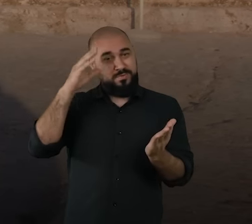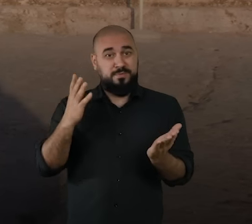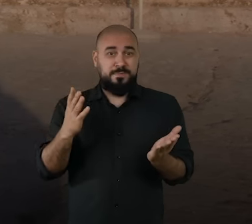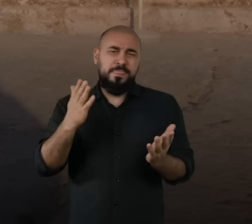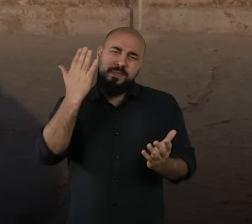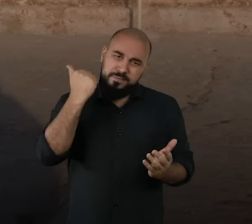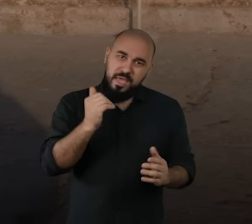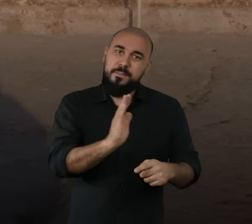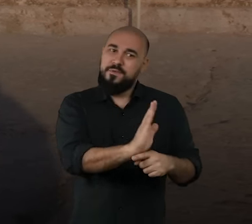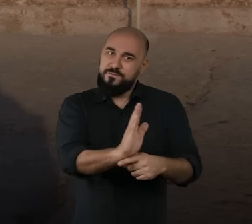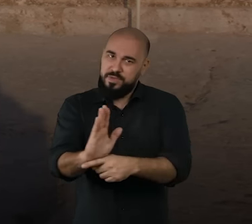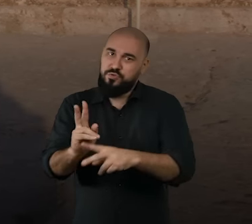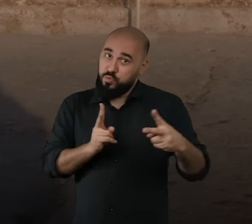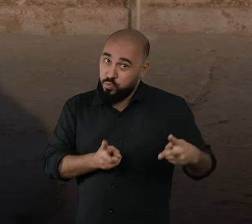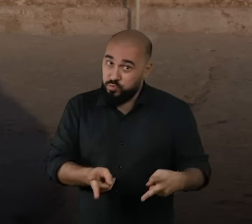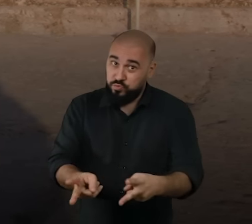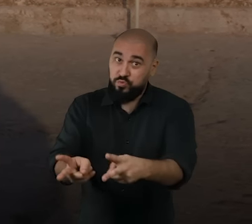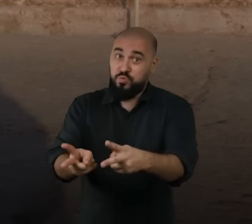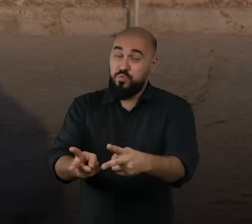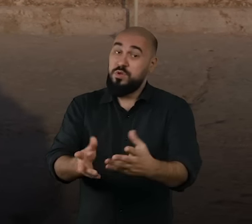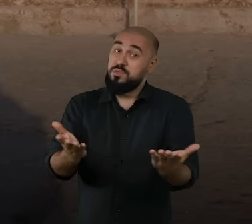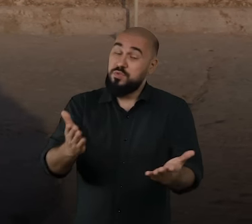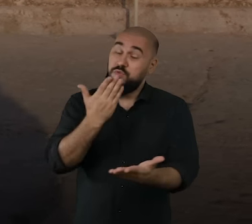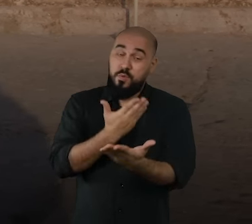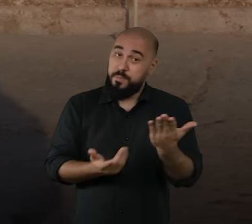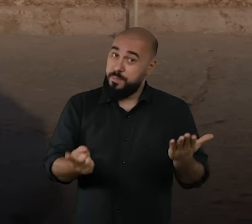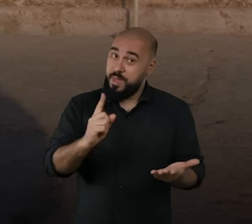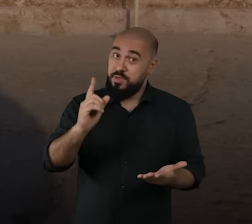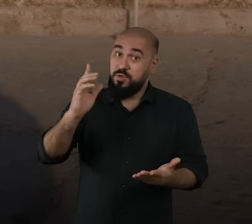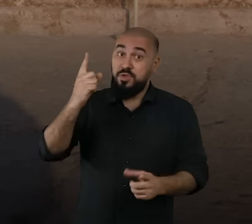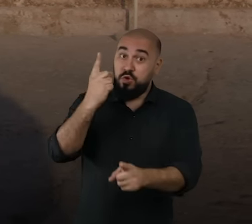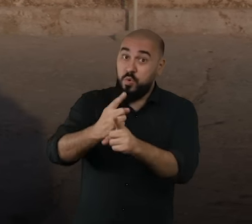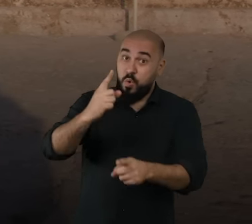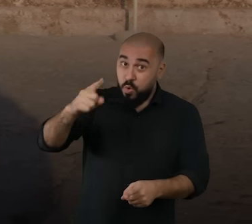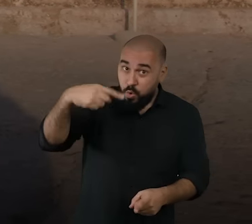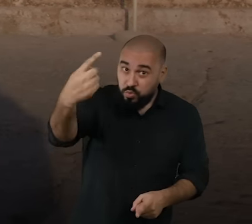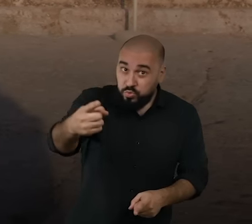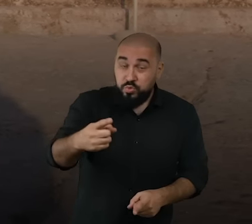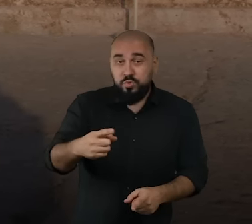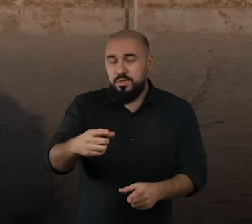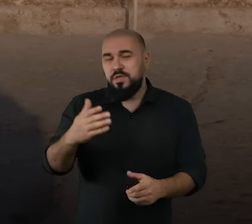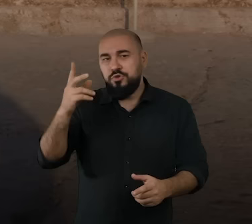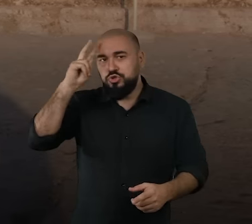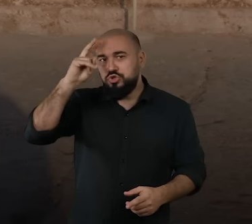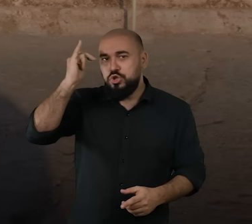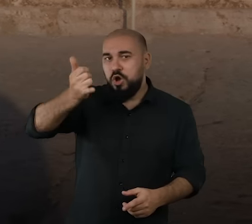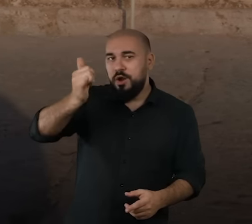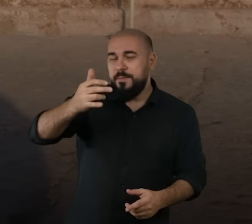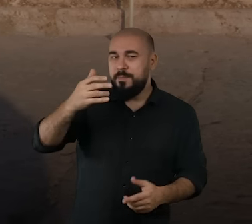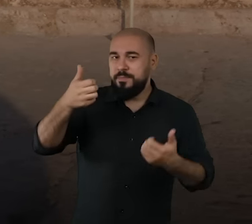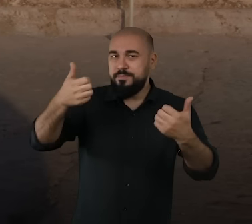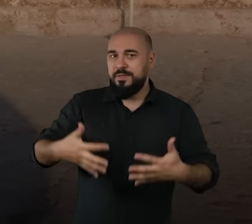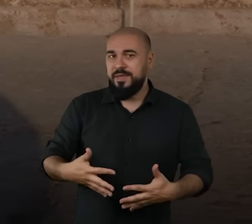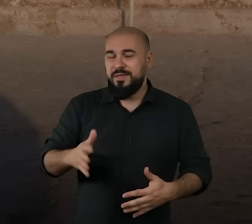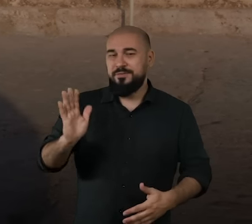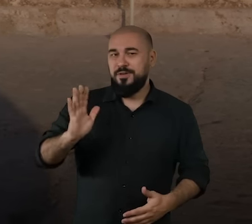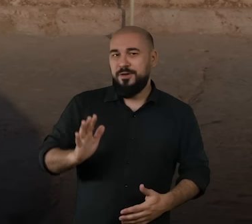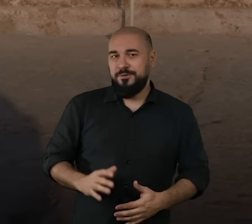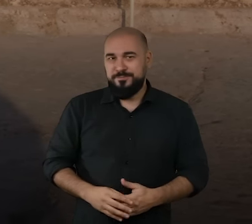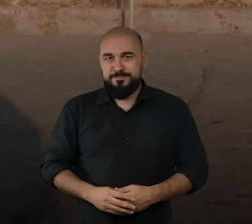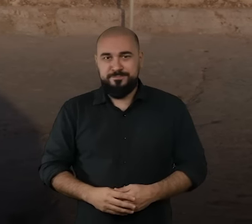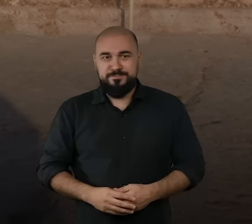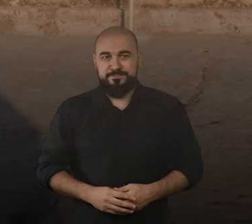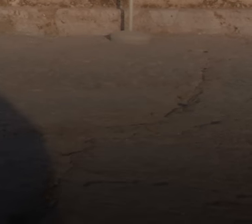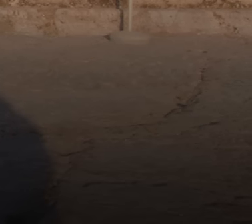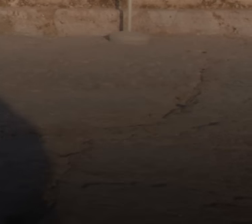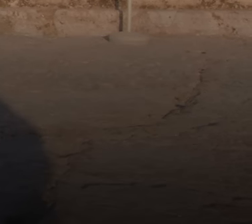série ainda tem outros episódios para mostrar para você. Então não perca o nosso próximo encontro, porque eu ainda tenho muita história para contar para você. Até lá!